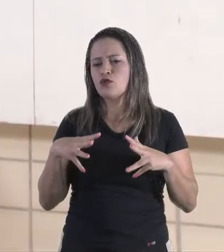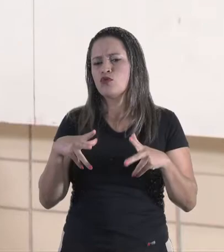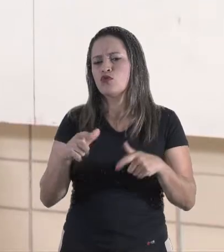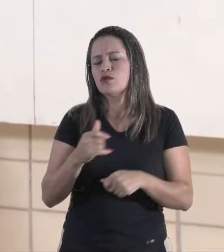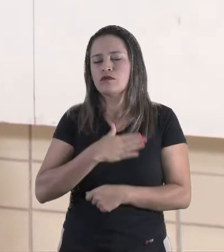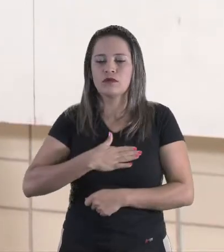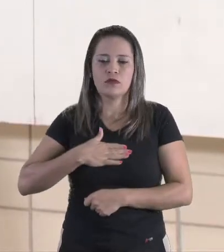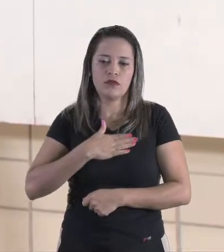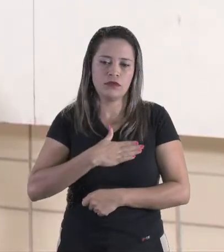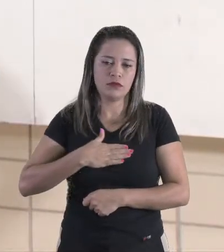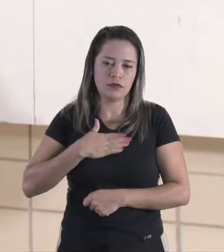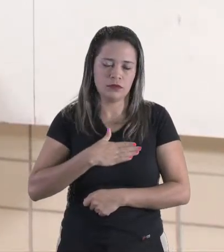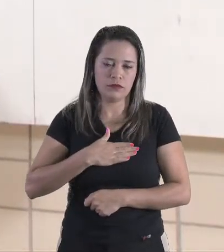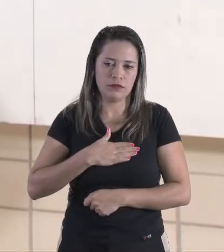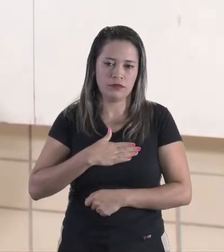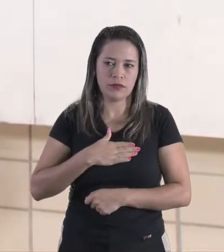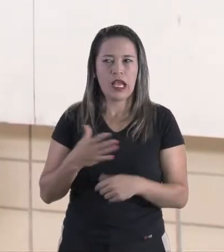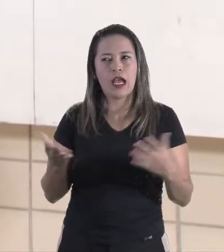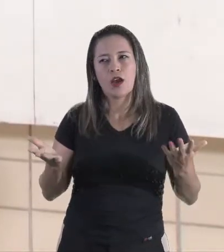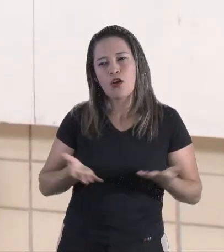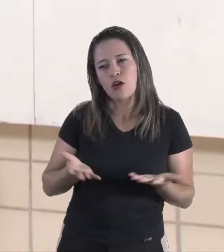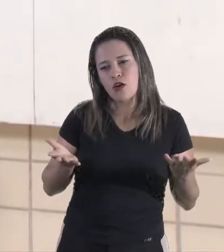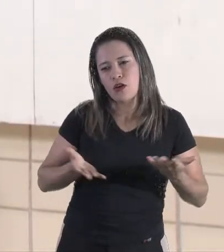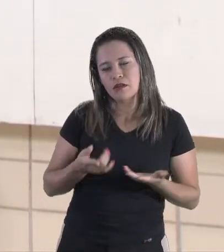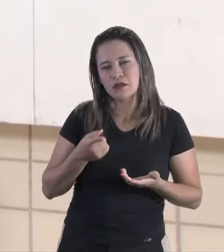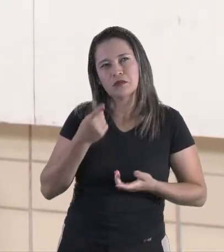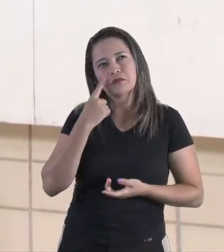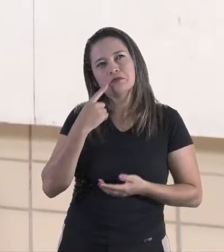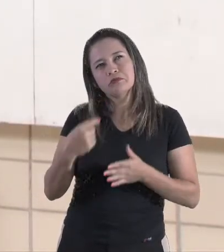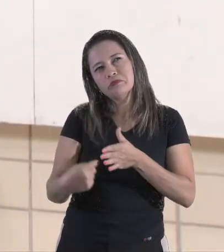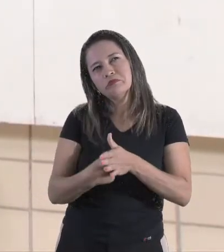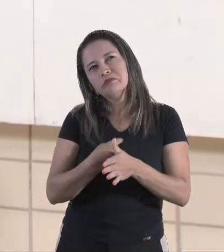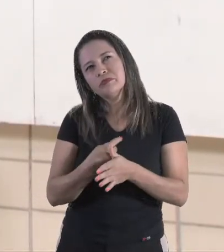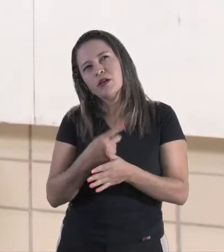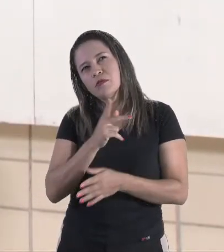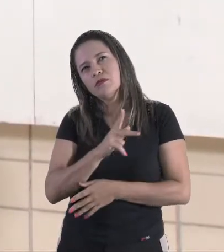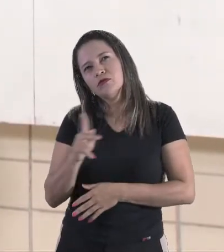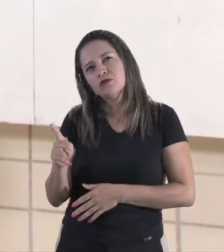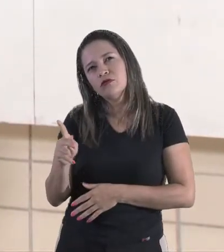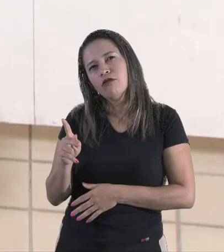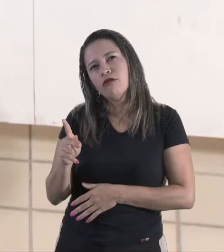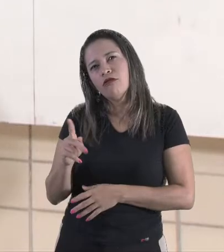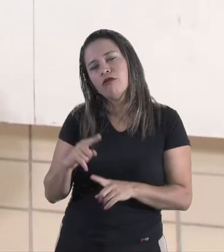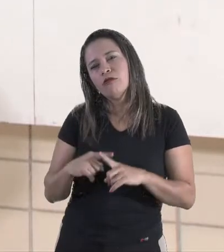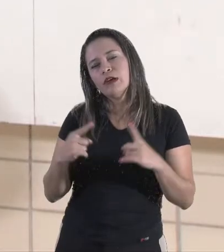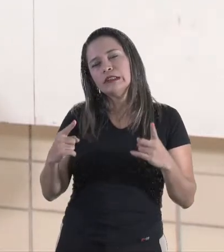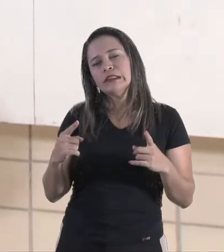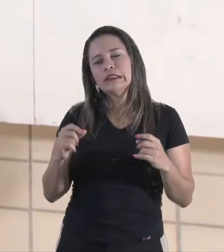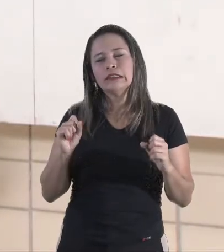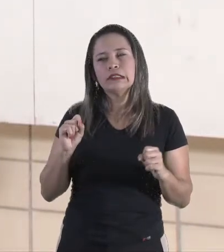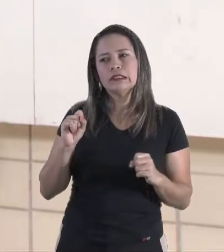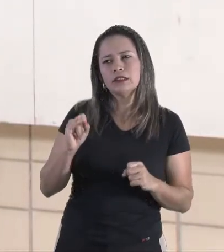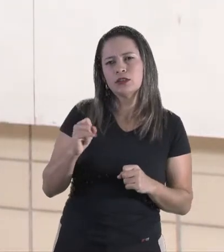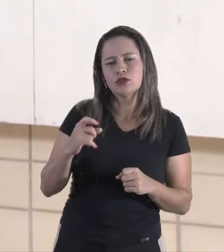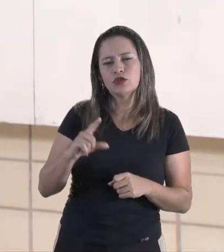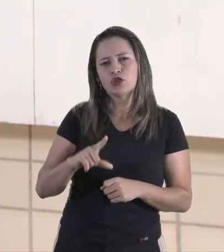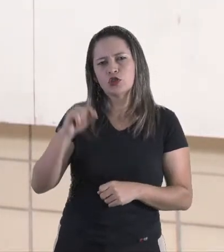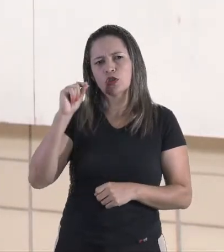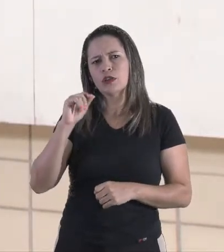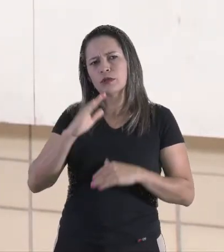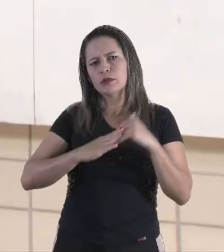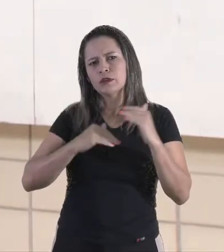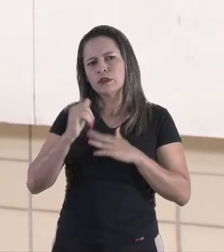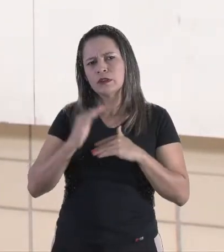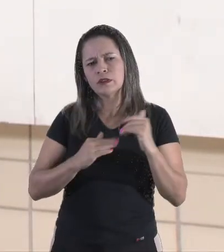gosta. Agora, vocês devem estar me perguntando, professora, mas se por acaso eu escolher uma profissão